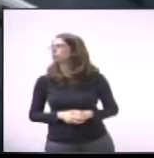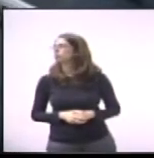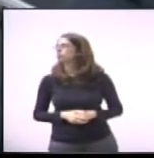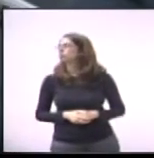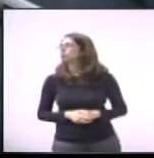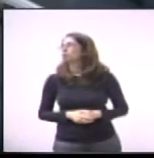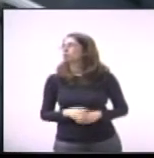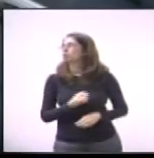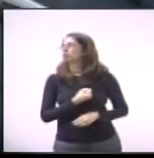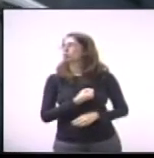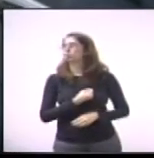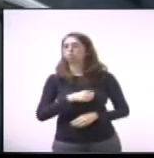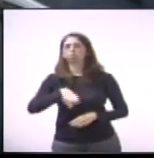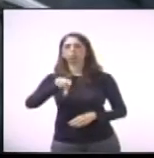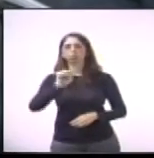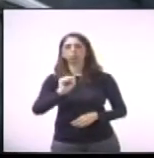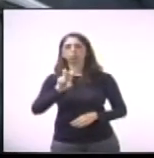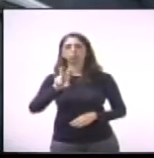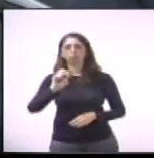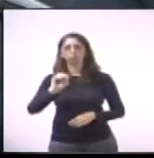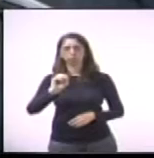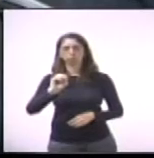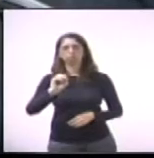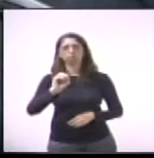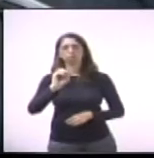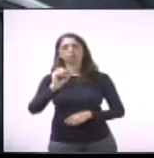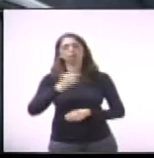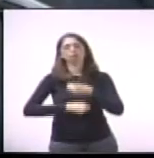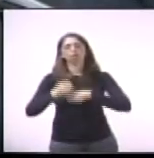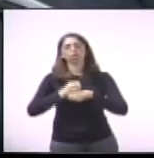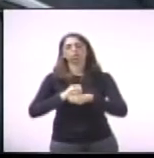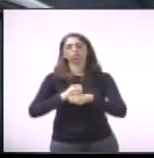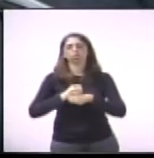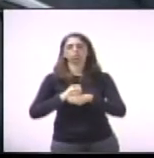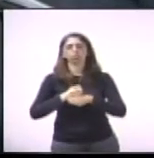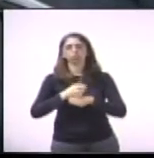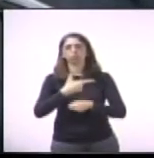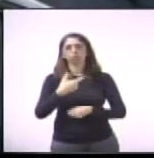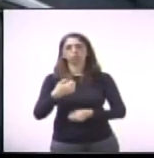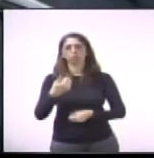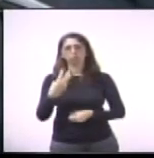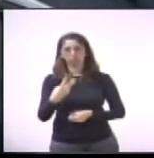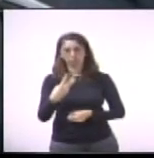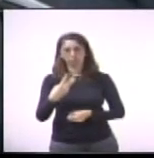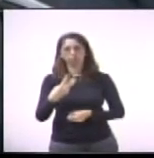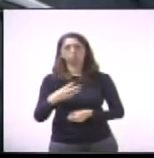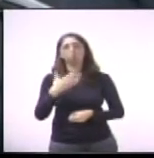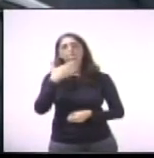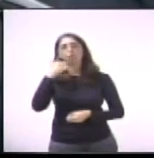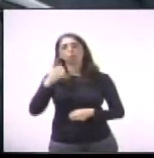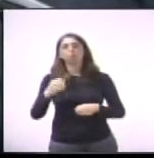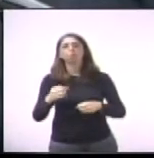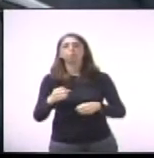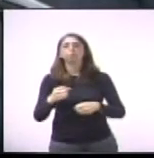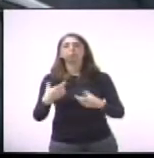número 850, barra 13, que solicitou melhoria no bairro Monte Alegre, 4.